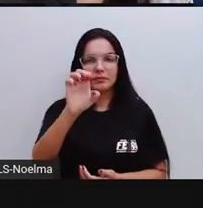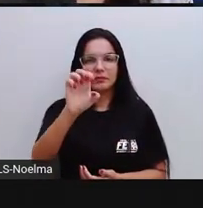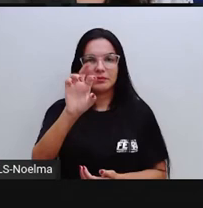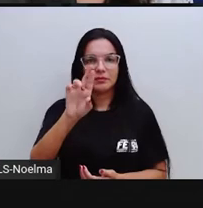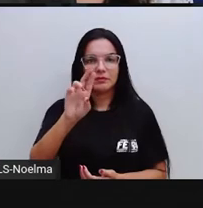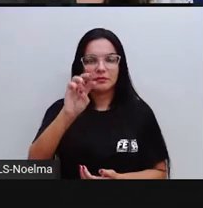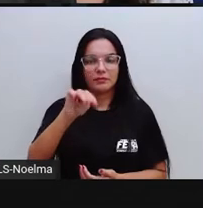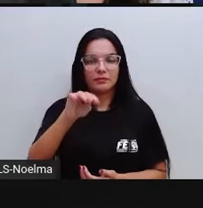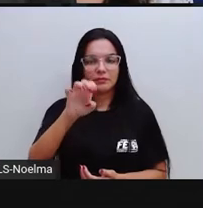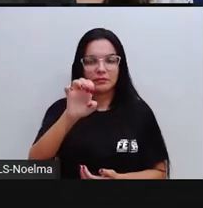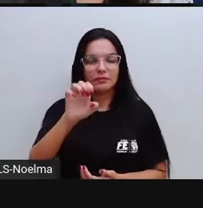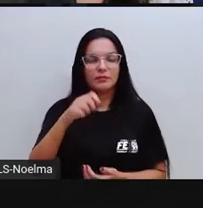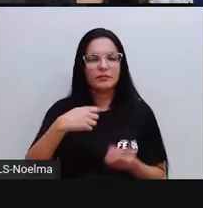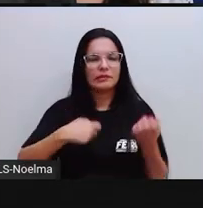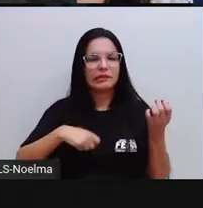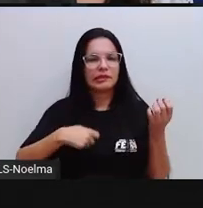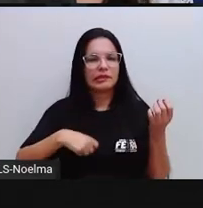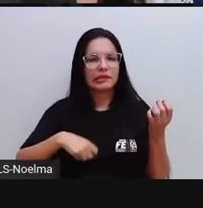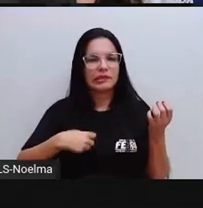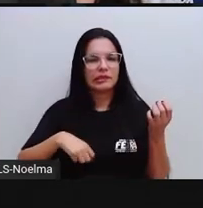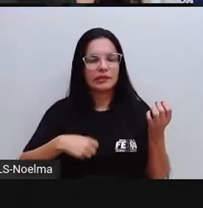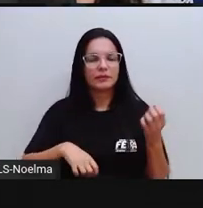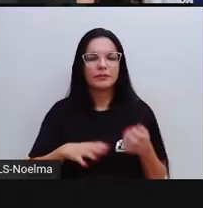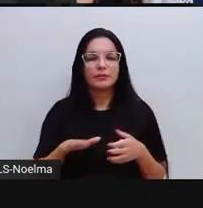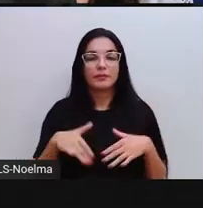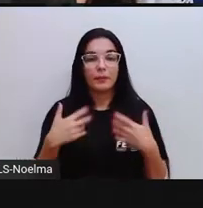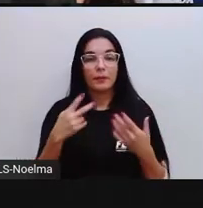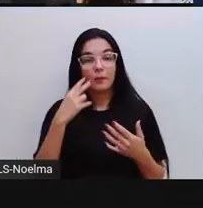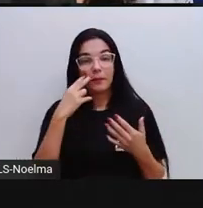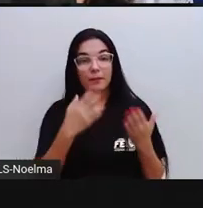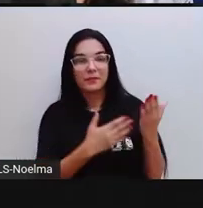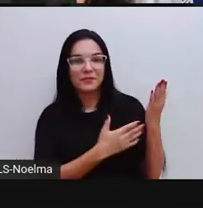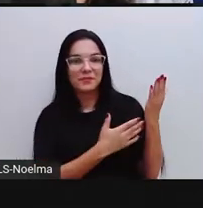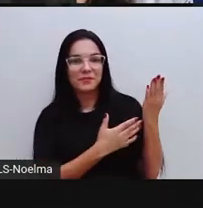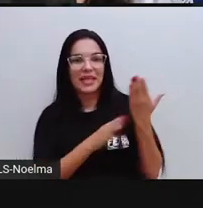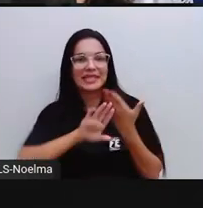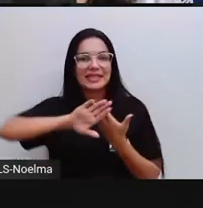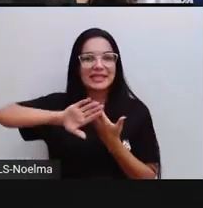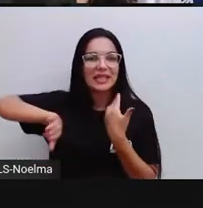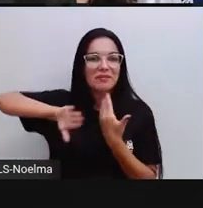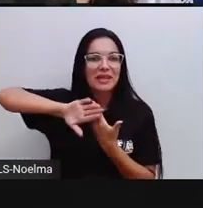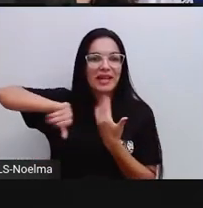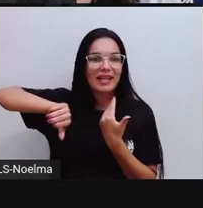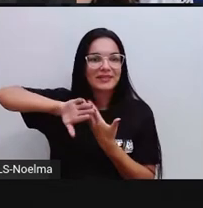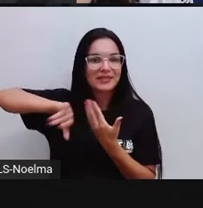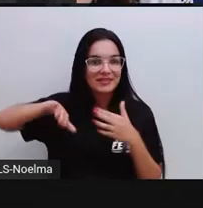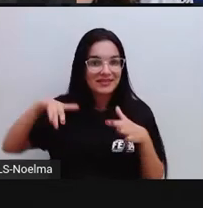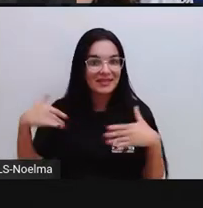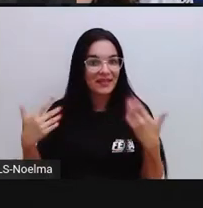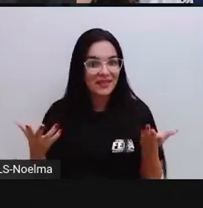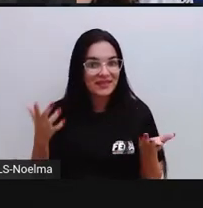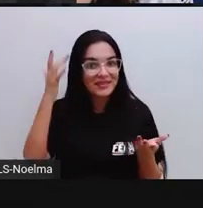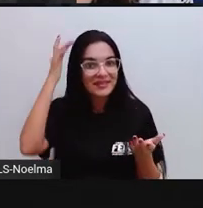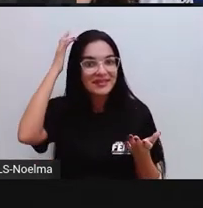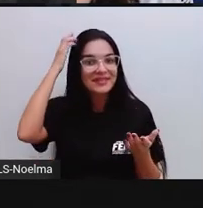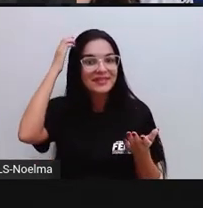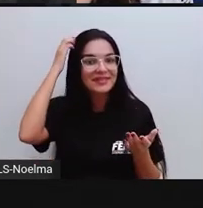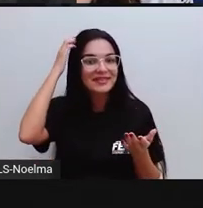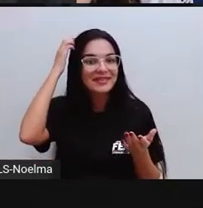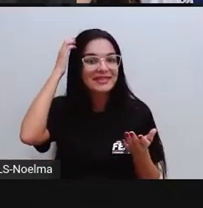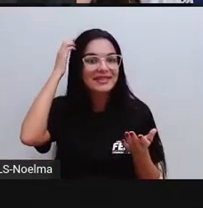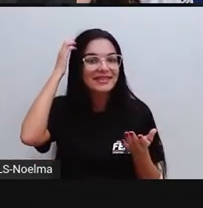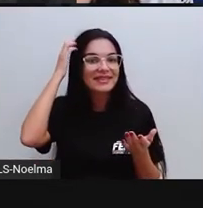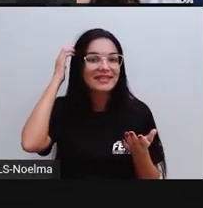toca guitarra, né? Então, vamos escrever. Observem que as palavras Guilherme e guitarra